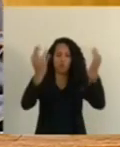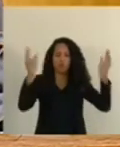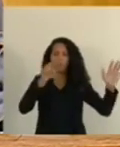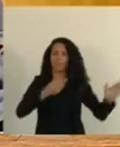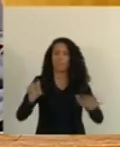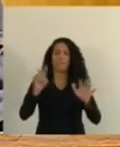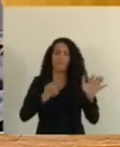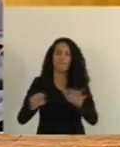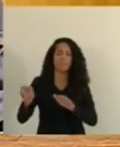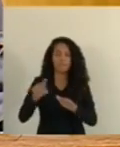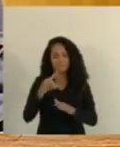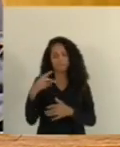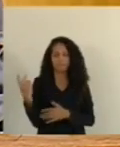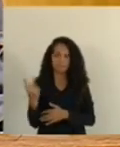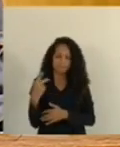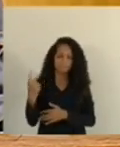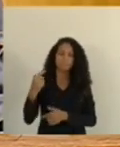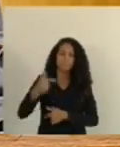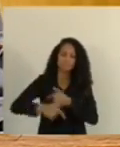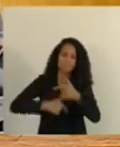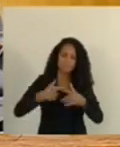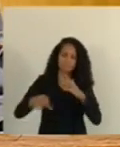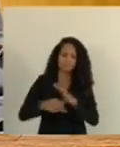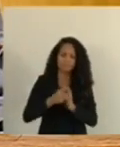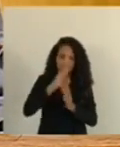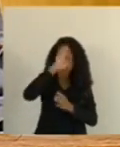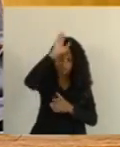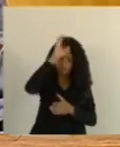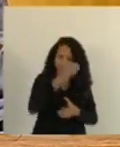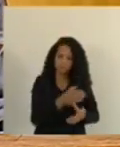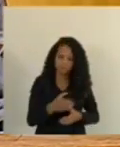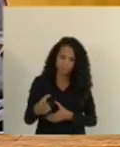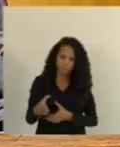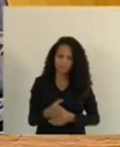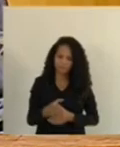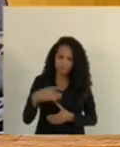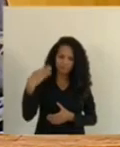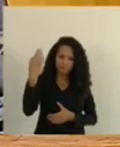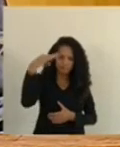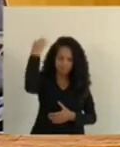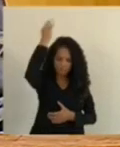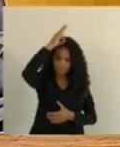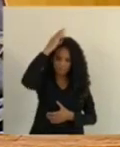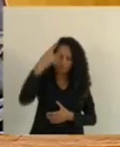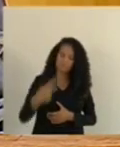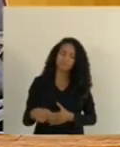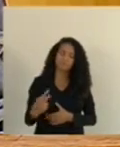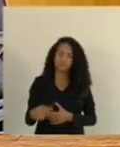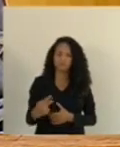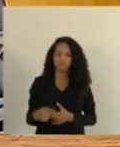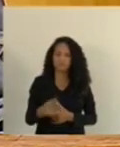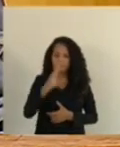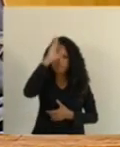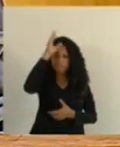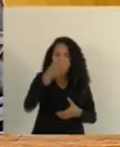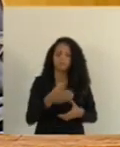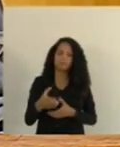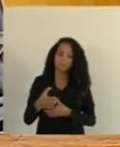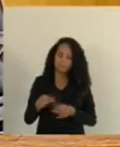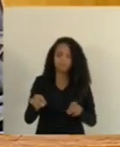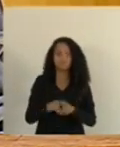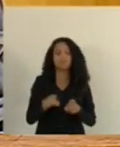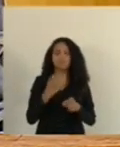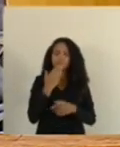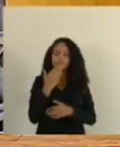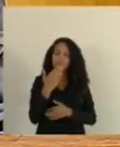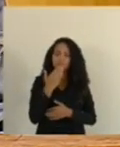e valorizar o trabalho dos bravos combatentes do fogo, do nosso corpo de bombeiros, que também clamam